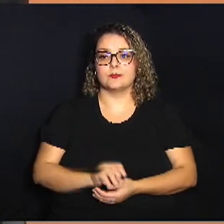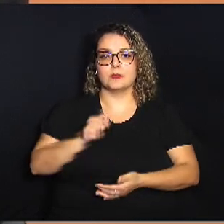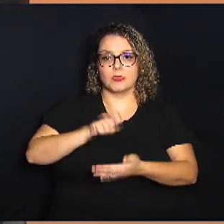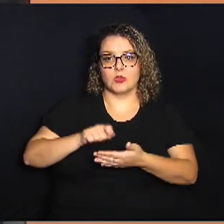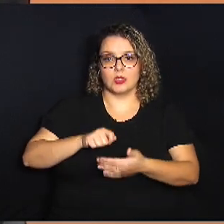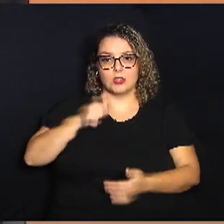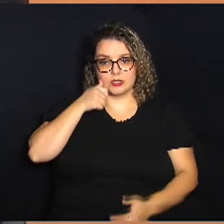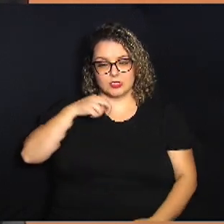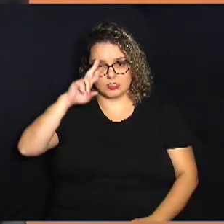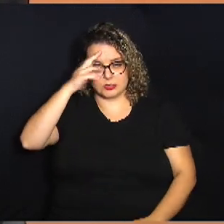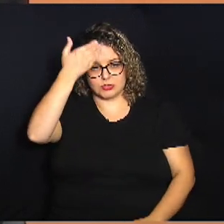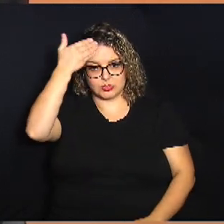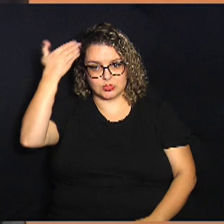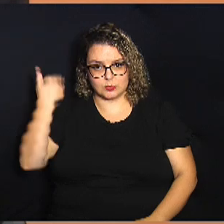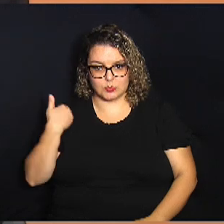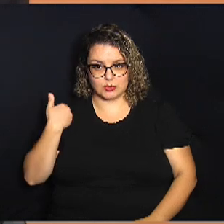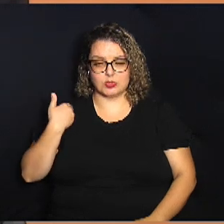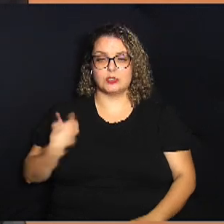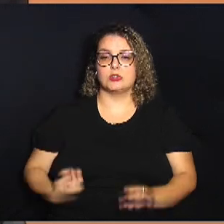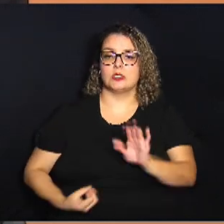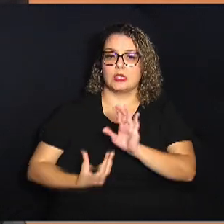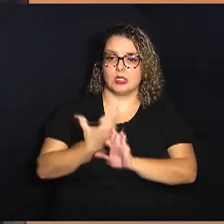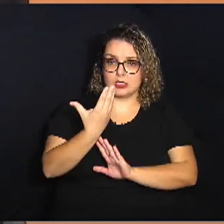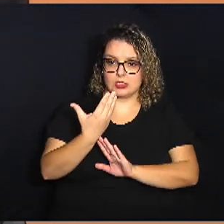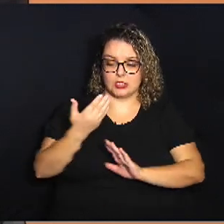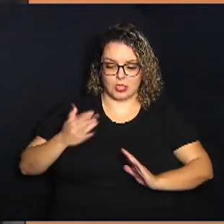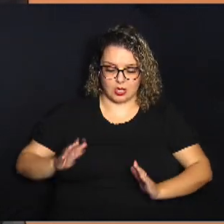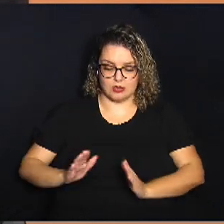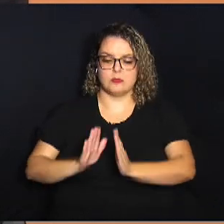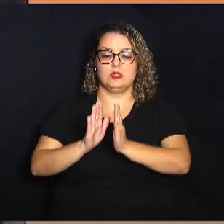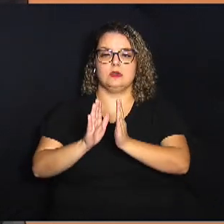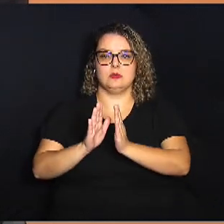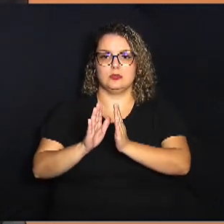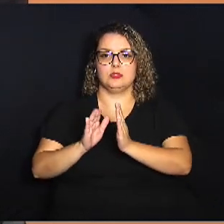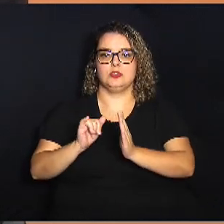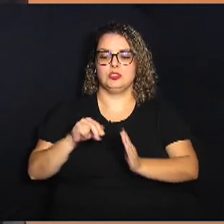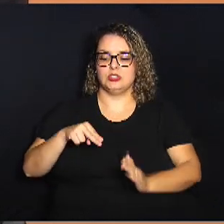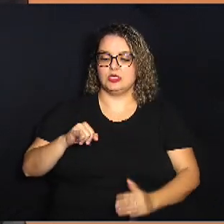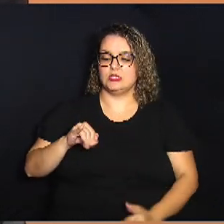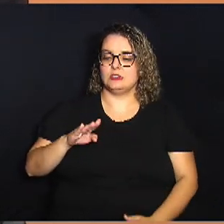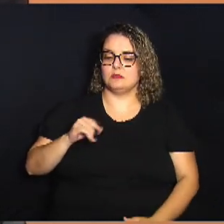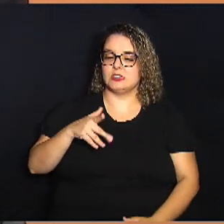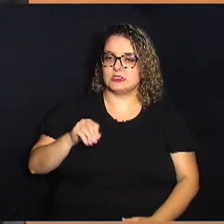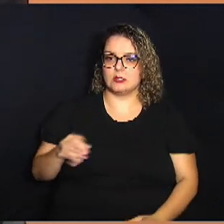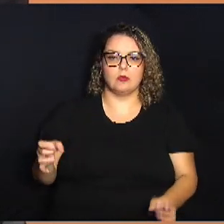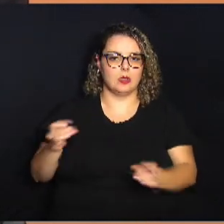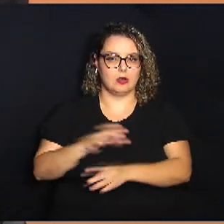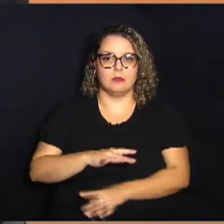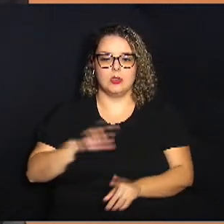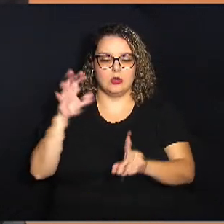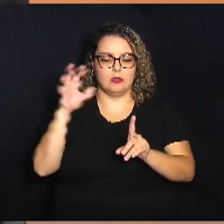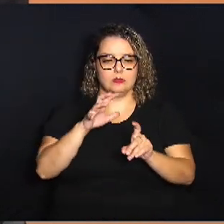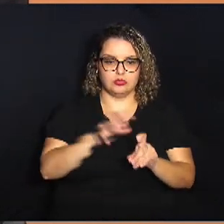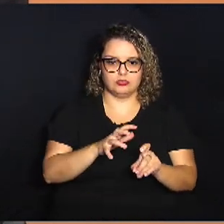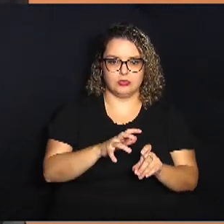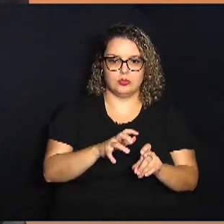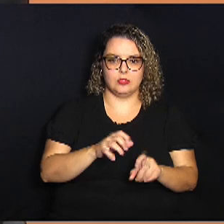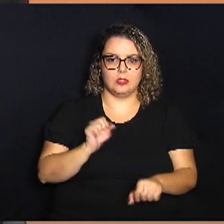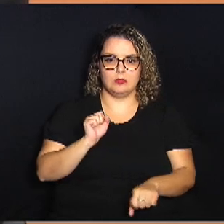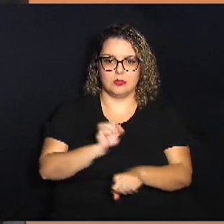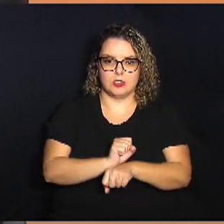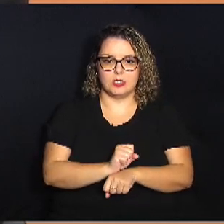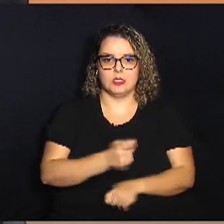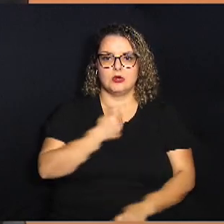da senhora Débora Palermo que institui a frente de inibição ao assédio Freia Campinas nos órgãos da